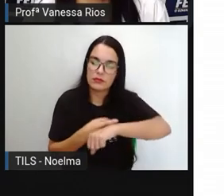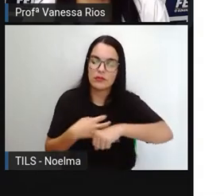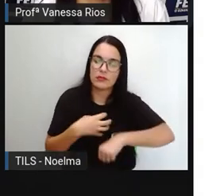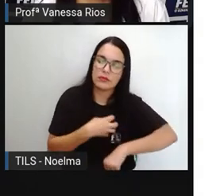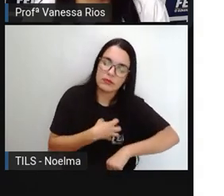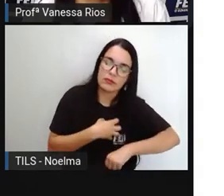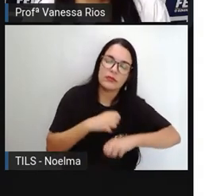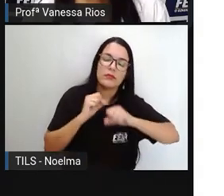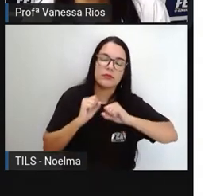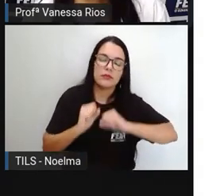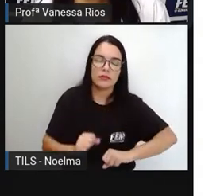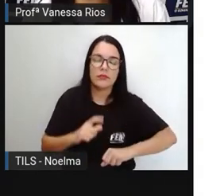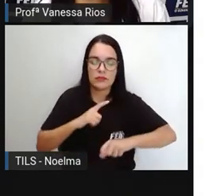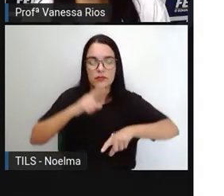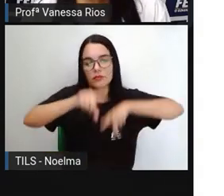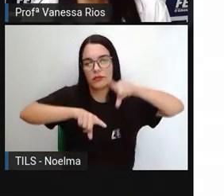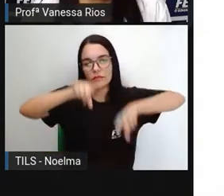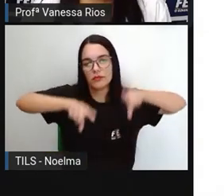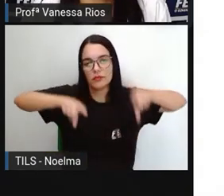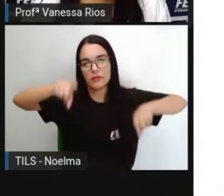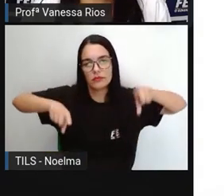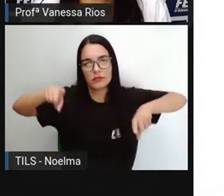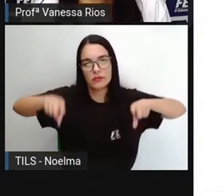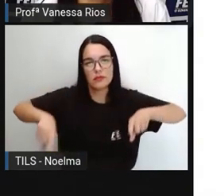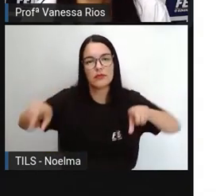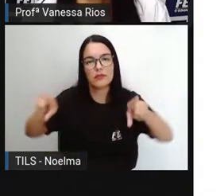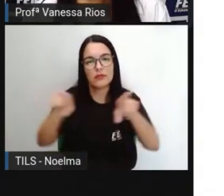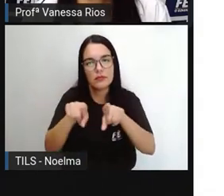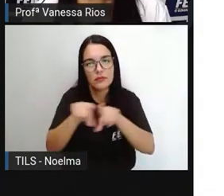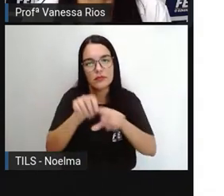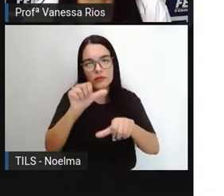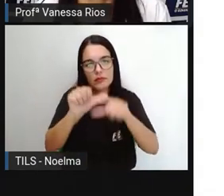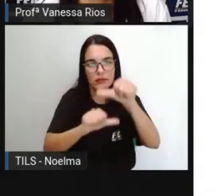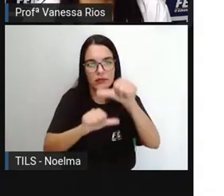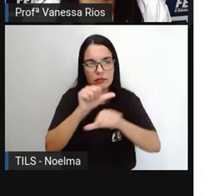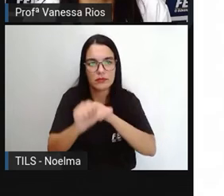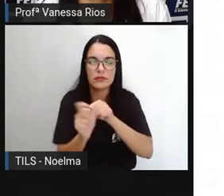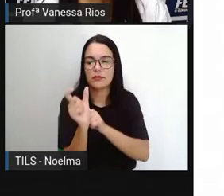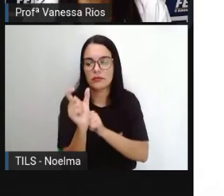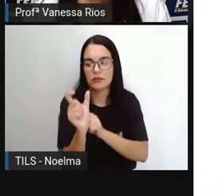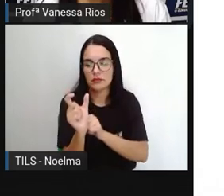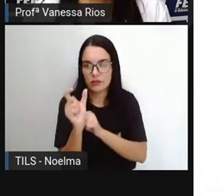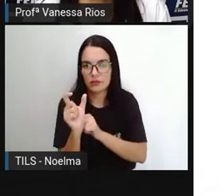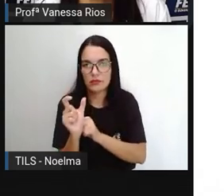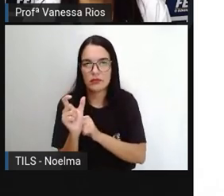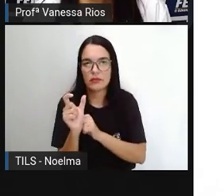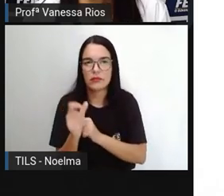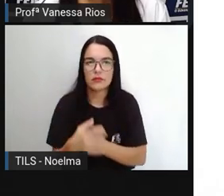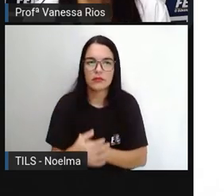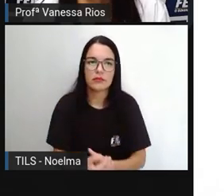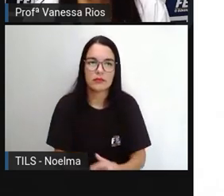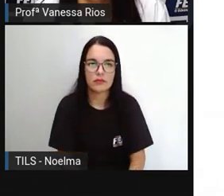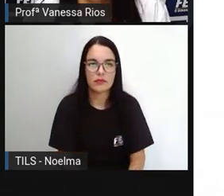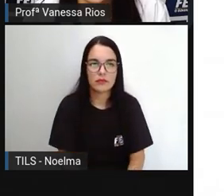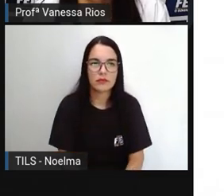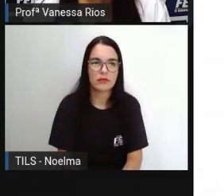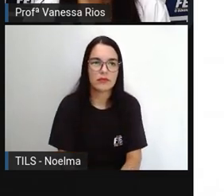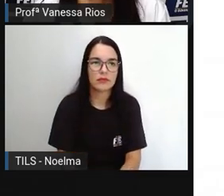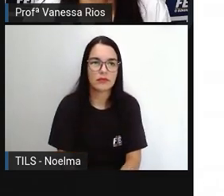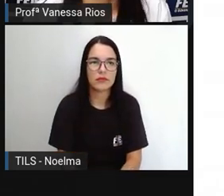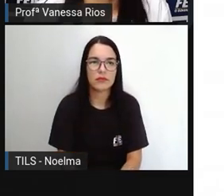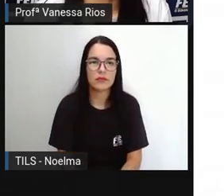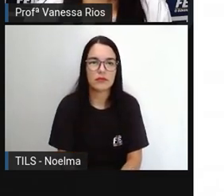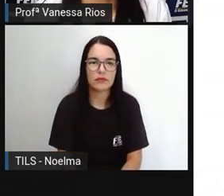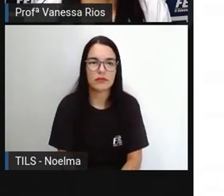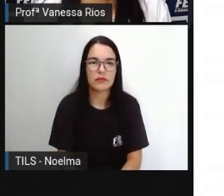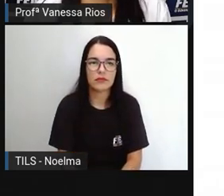observa aí, né? Que o seu radical não foi conservado. Então, há uma mudança nas letras que foram utilizadas